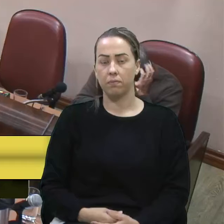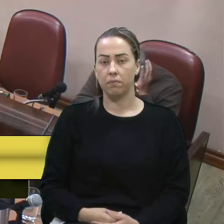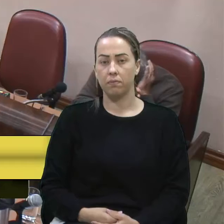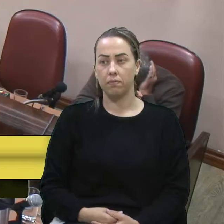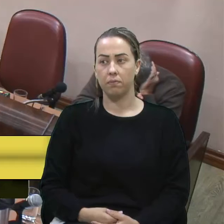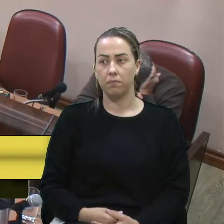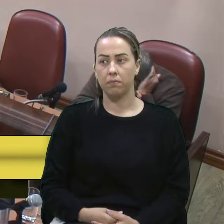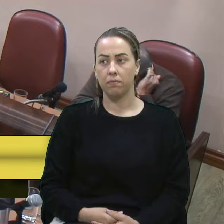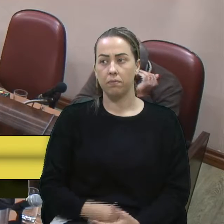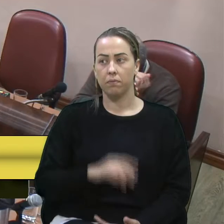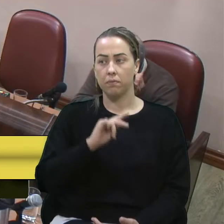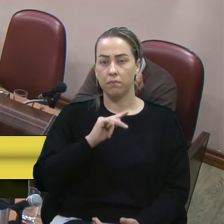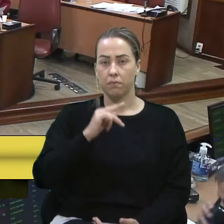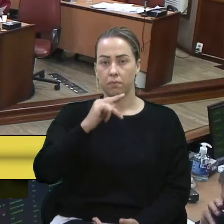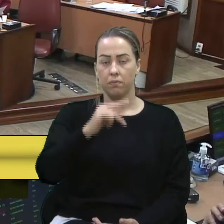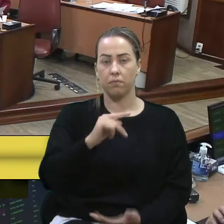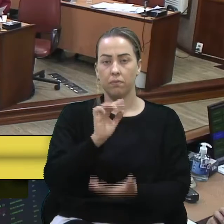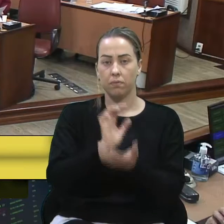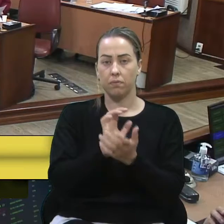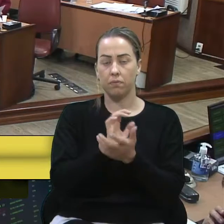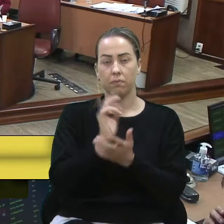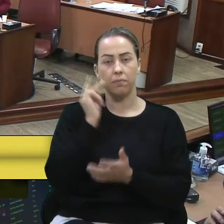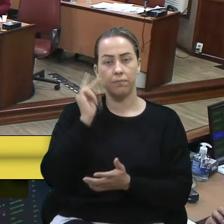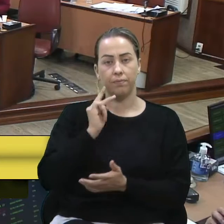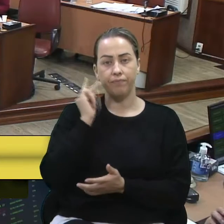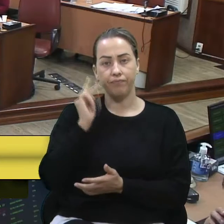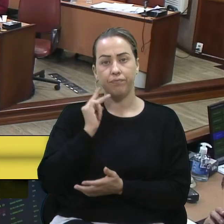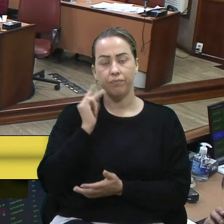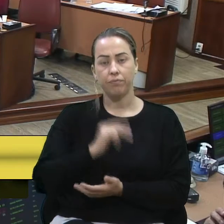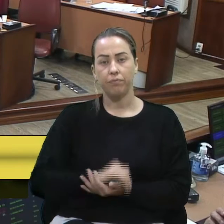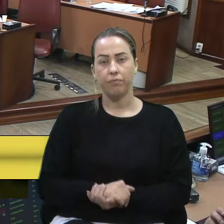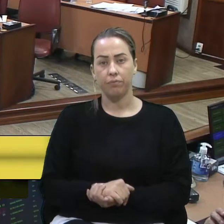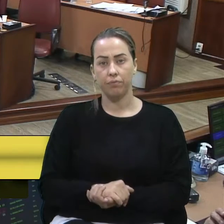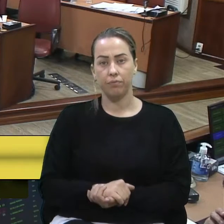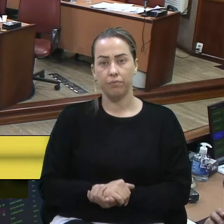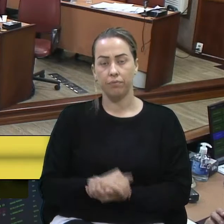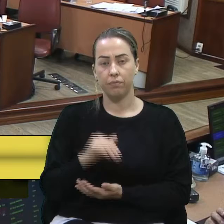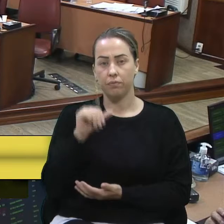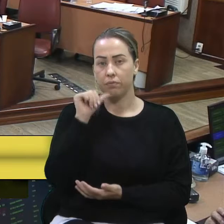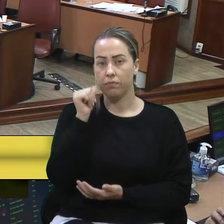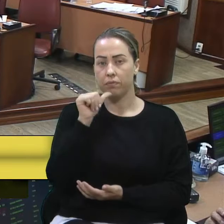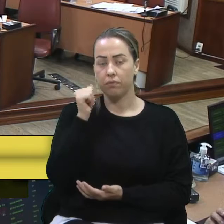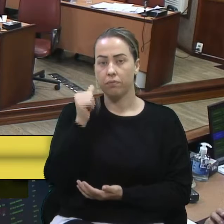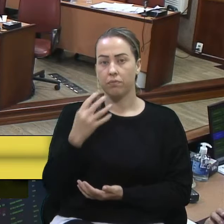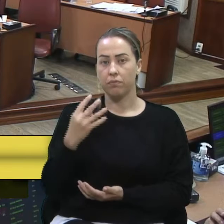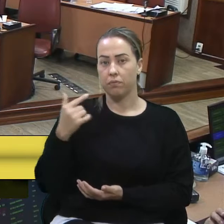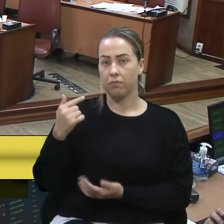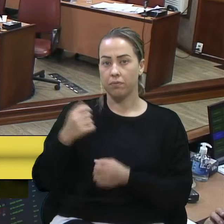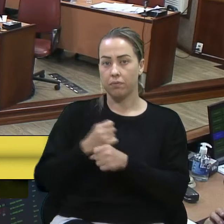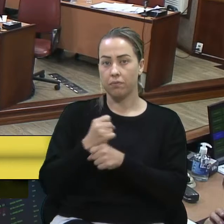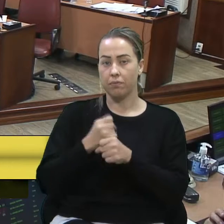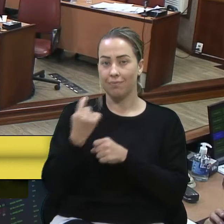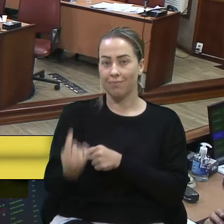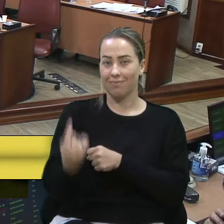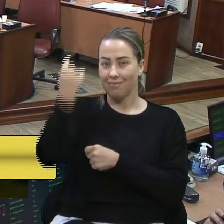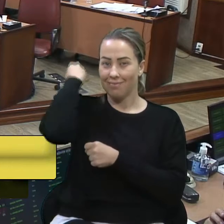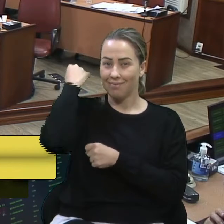Senhor presidente, colegas vereadores, o Marcon me leva há 47 anos atrás.